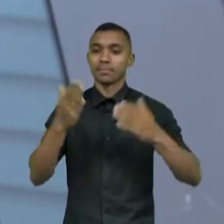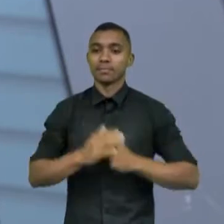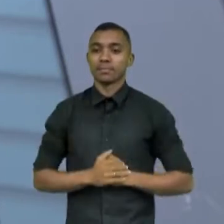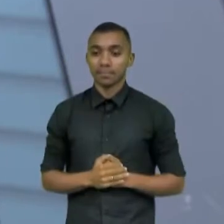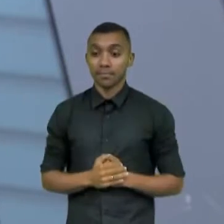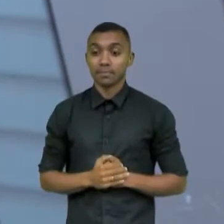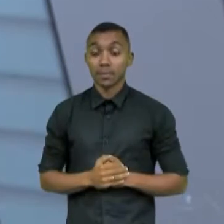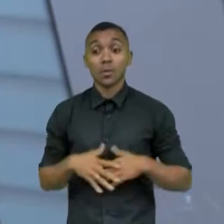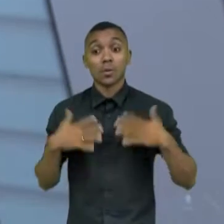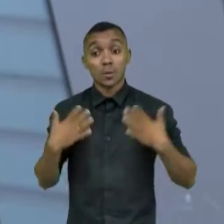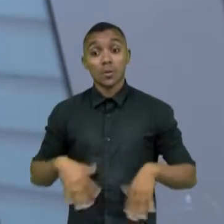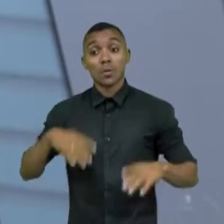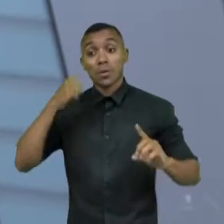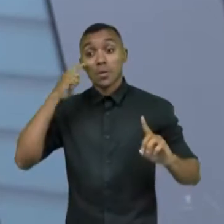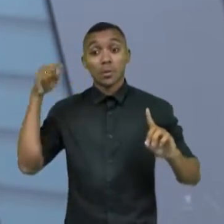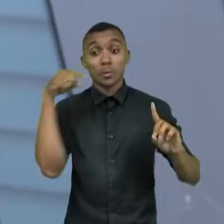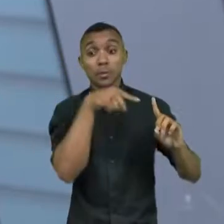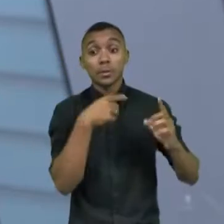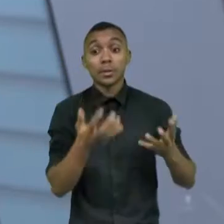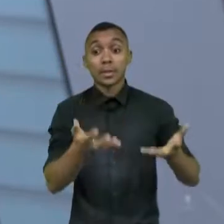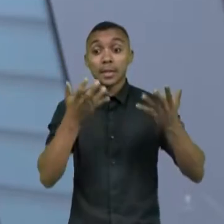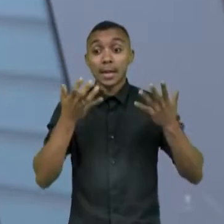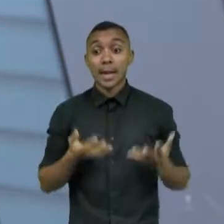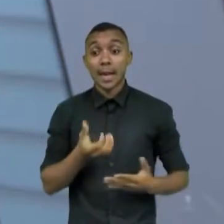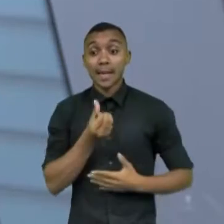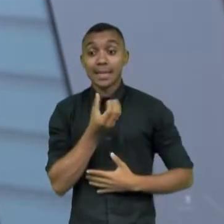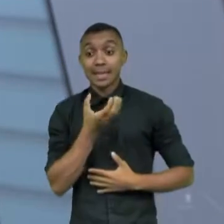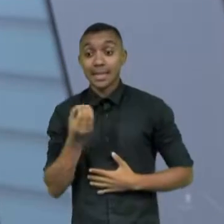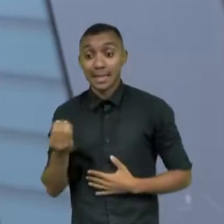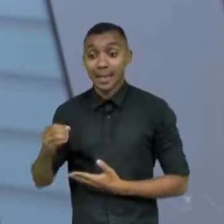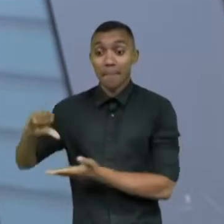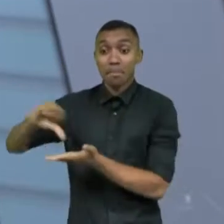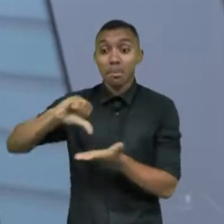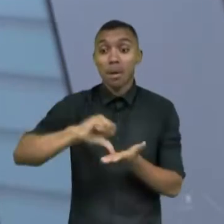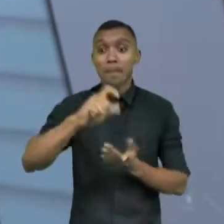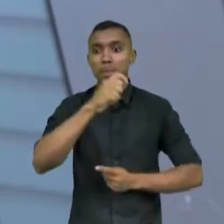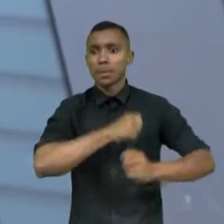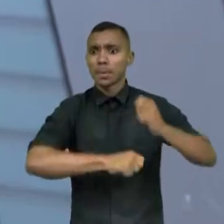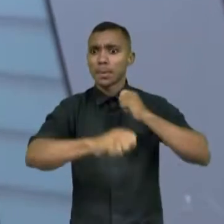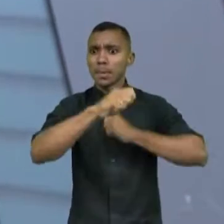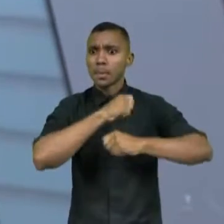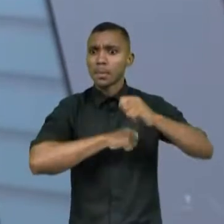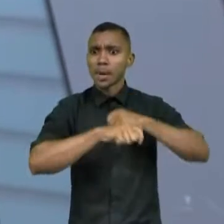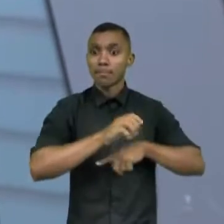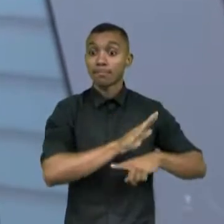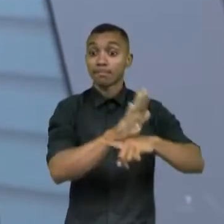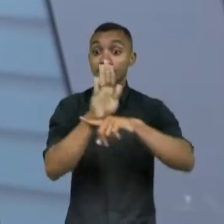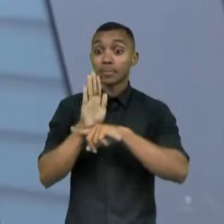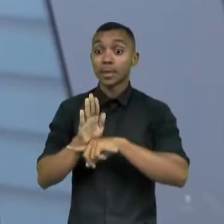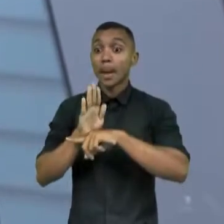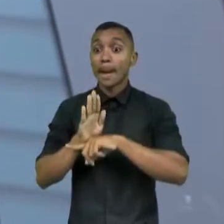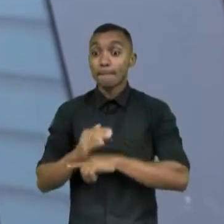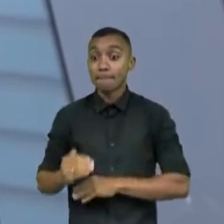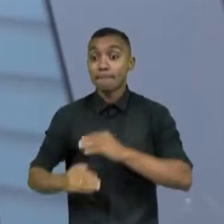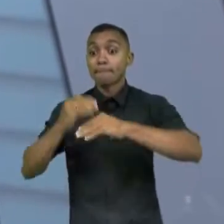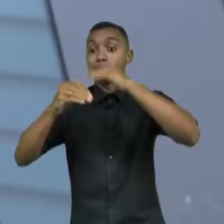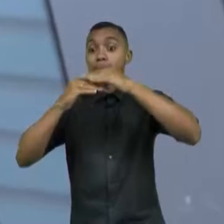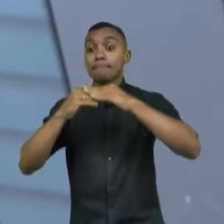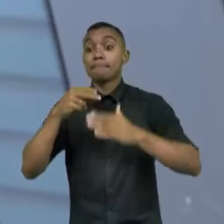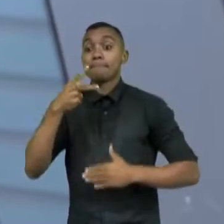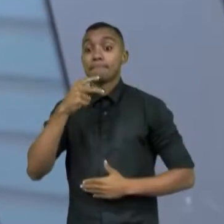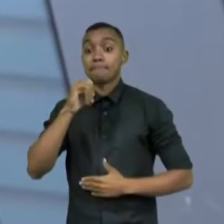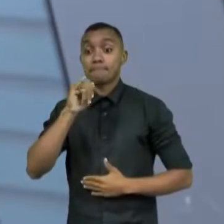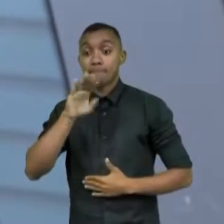é ambiciosa, é apoiar até 600 negócios que vão movimentar os PIBs, os produtos internos das